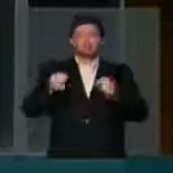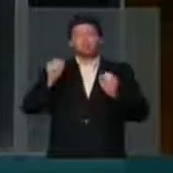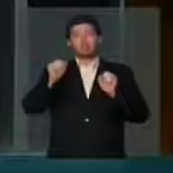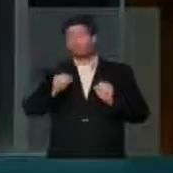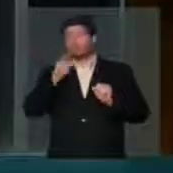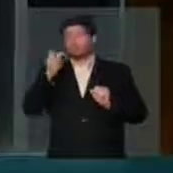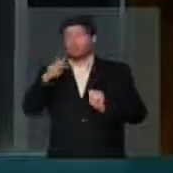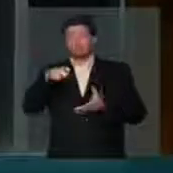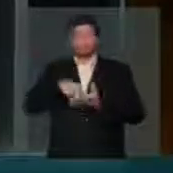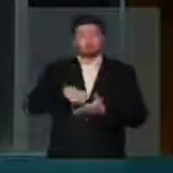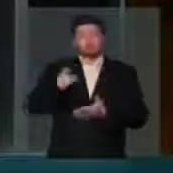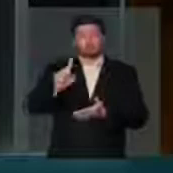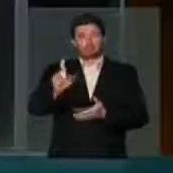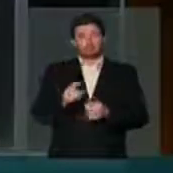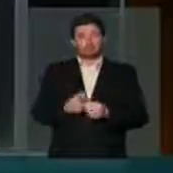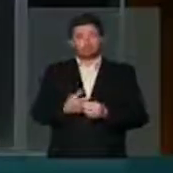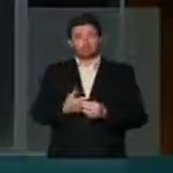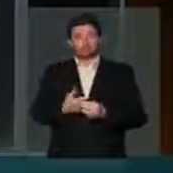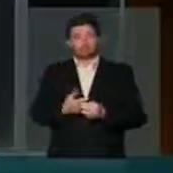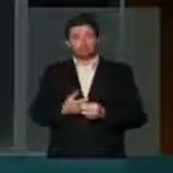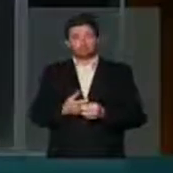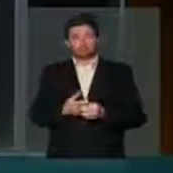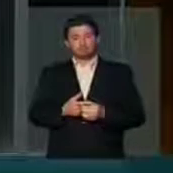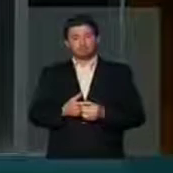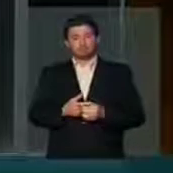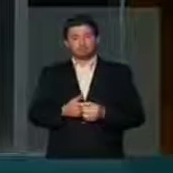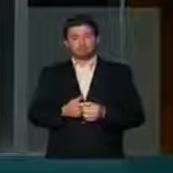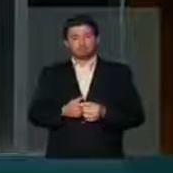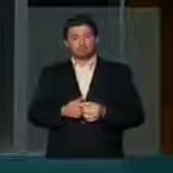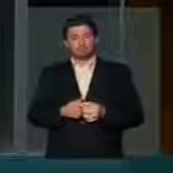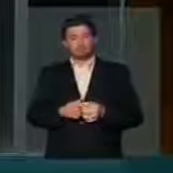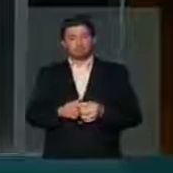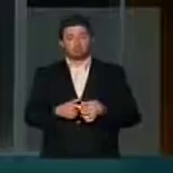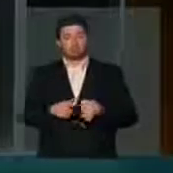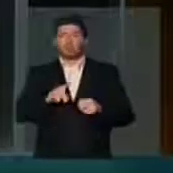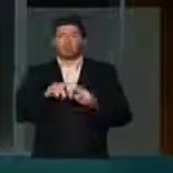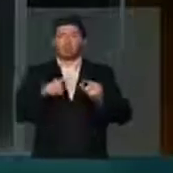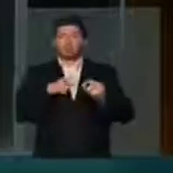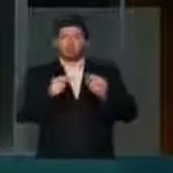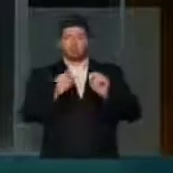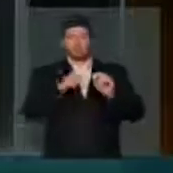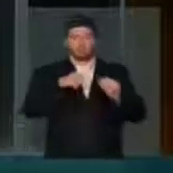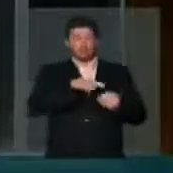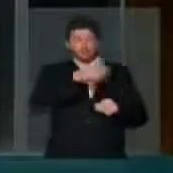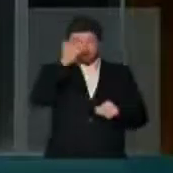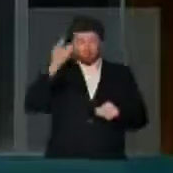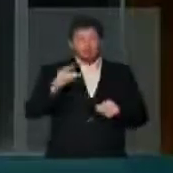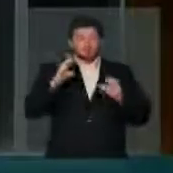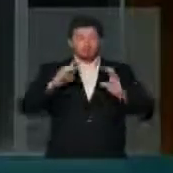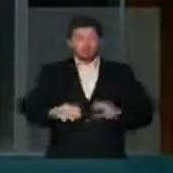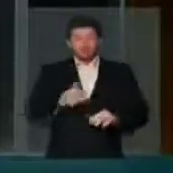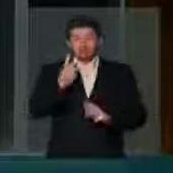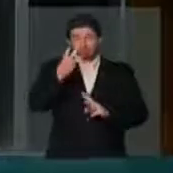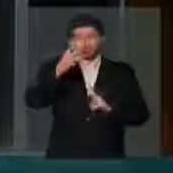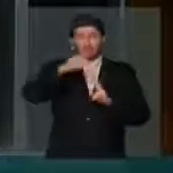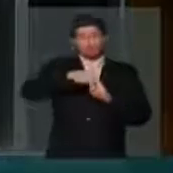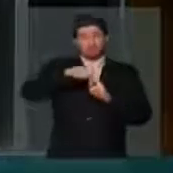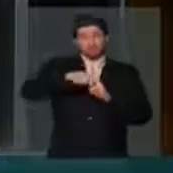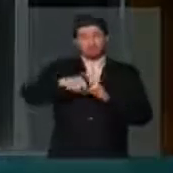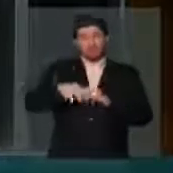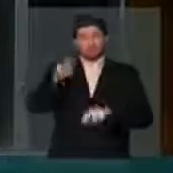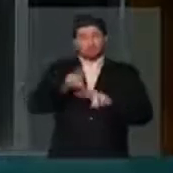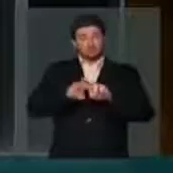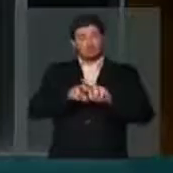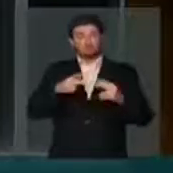possa não condená-la, que é isso que está acontecendo aqui com esses cidadãos que ficaram três meses presos.